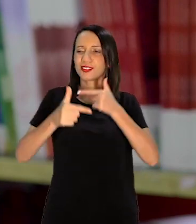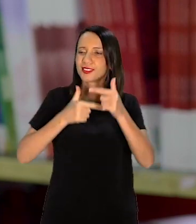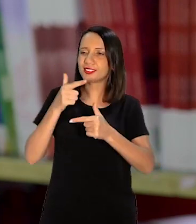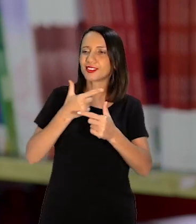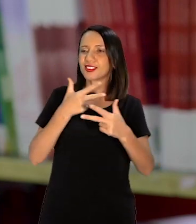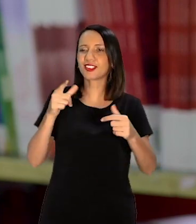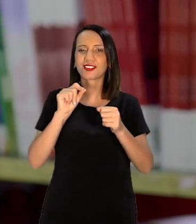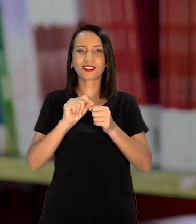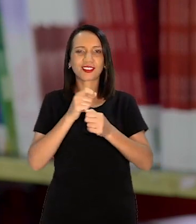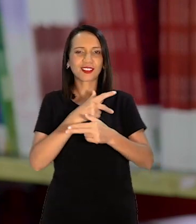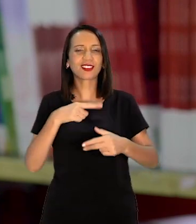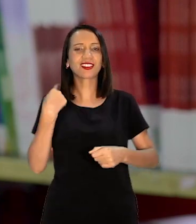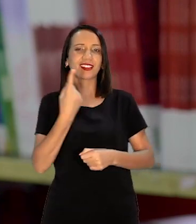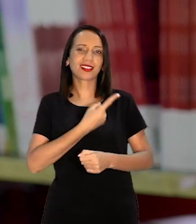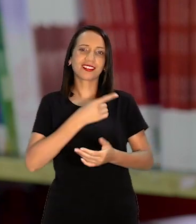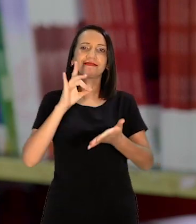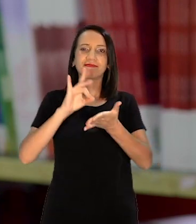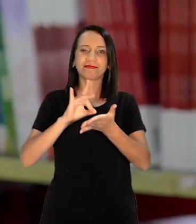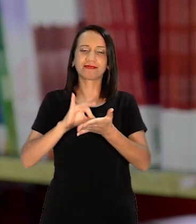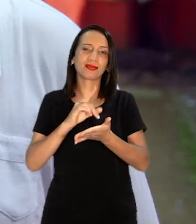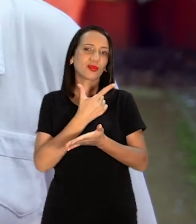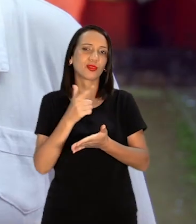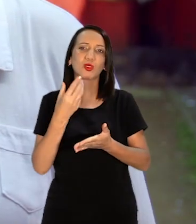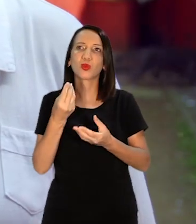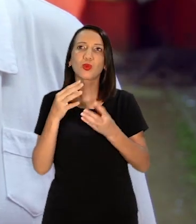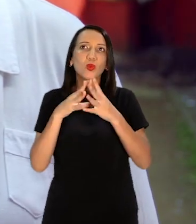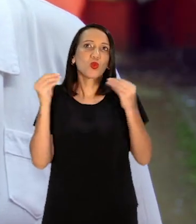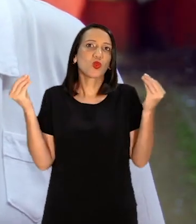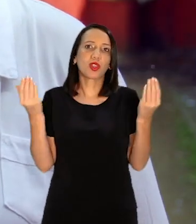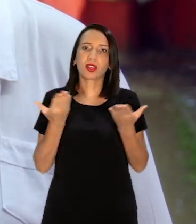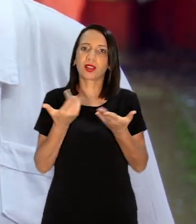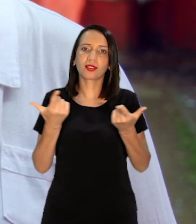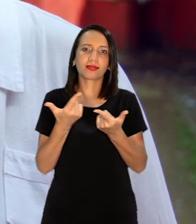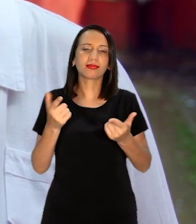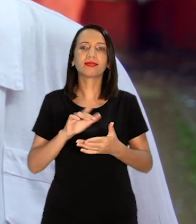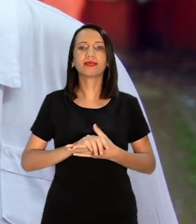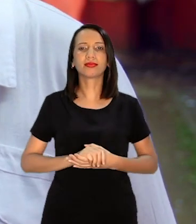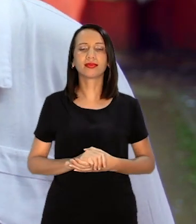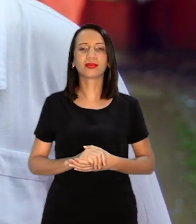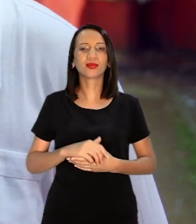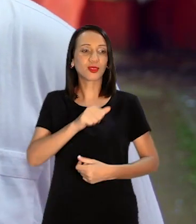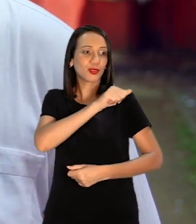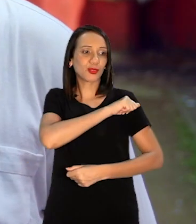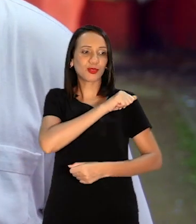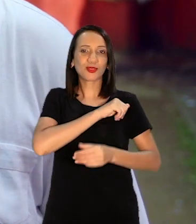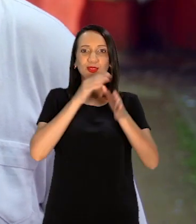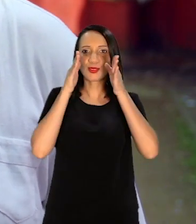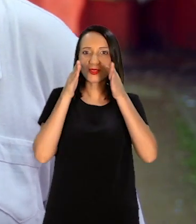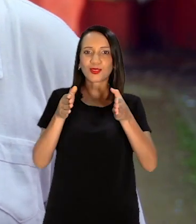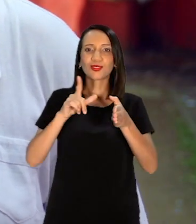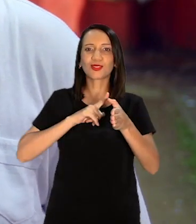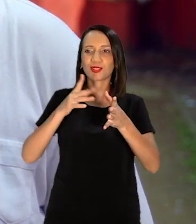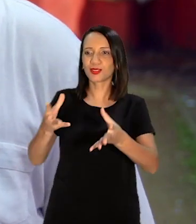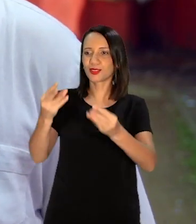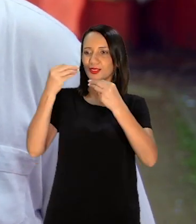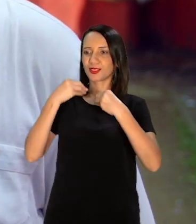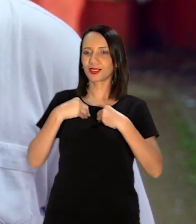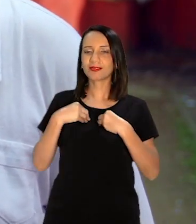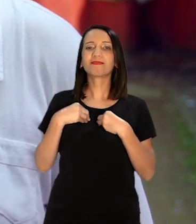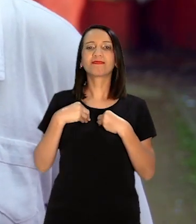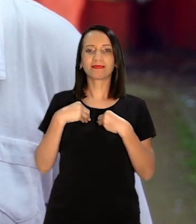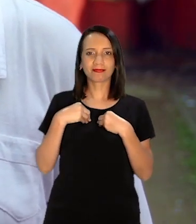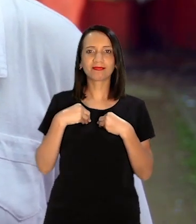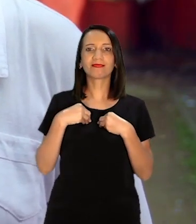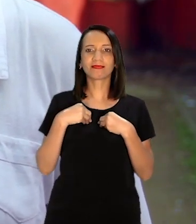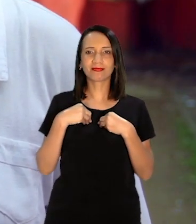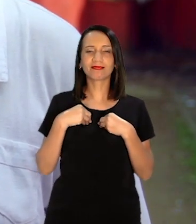Fazendo alguma coisa Que é a nossa realidade Não tem como fugir dela Os alunos especificamente Patrícia Milani Ribeiro Eles trazem A Psicóloga